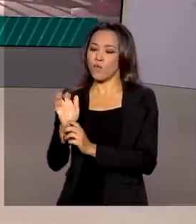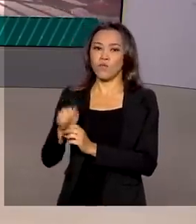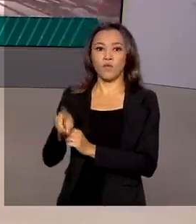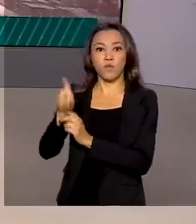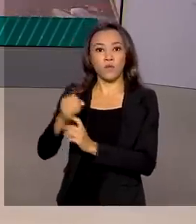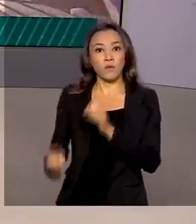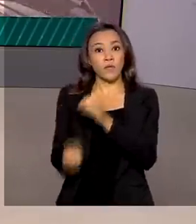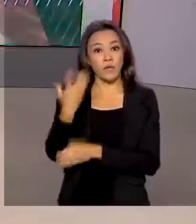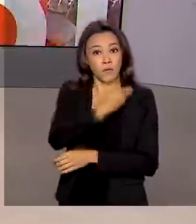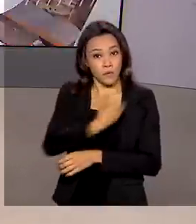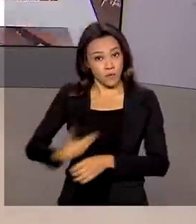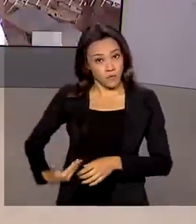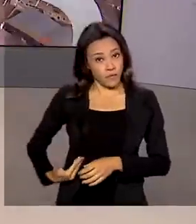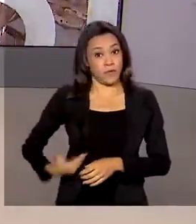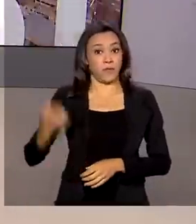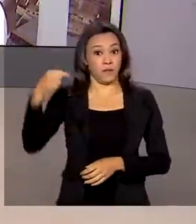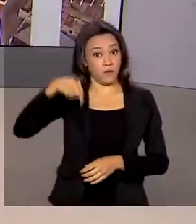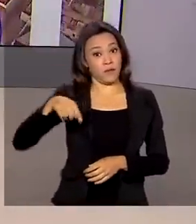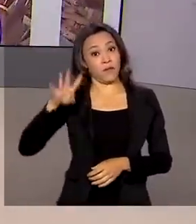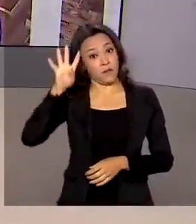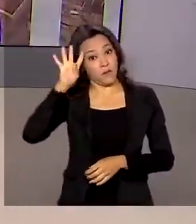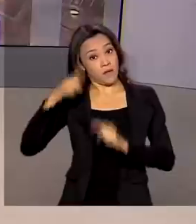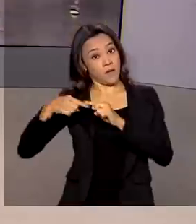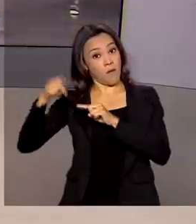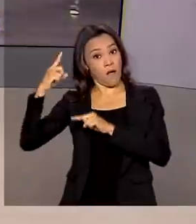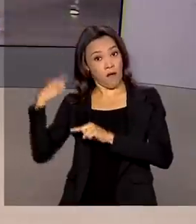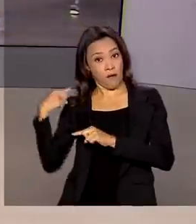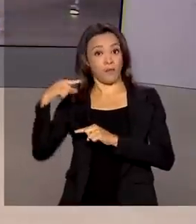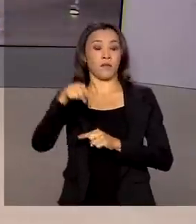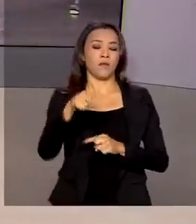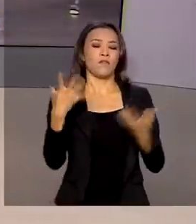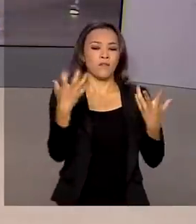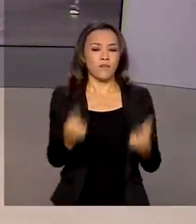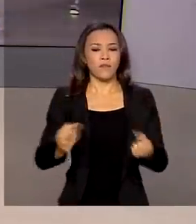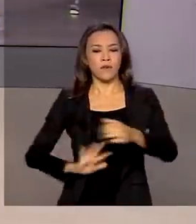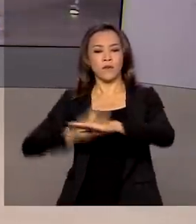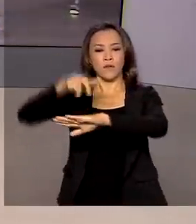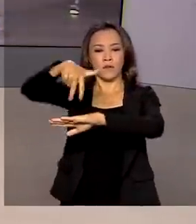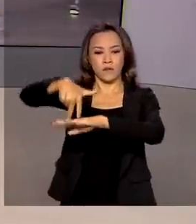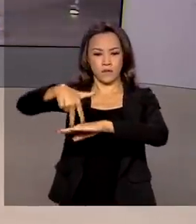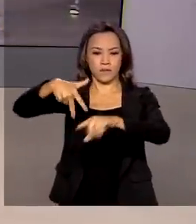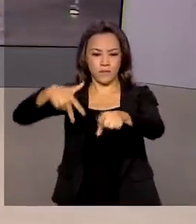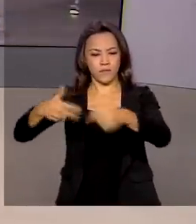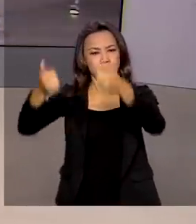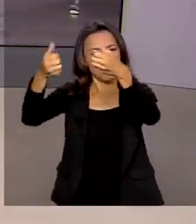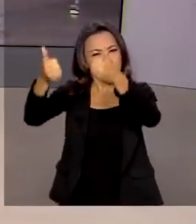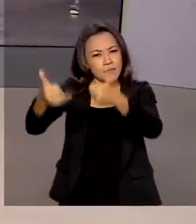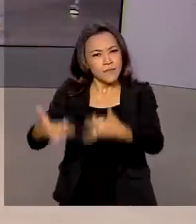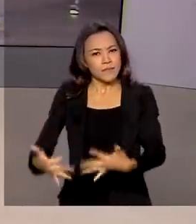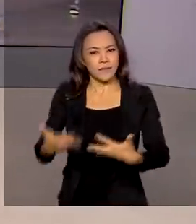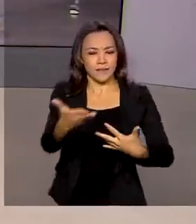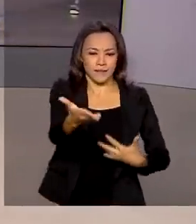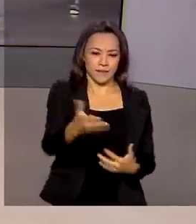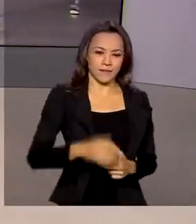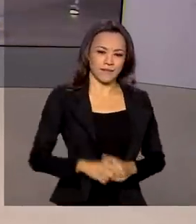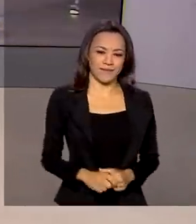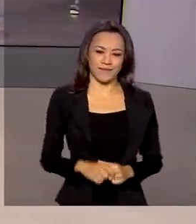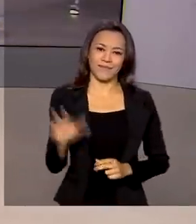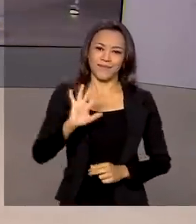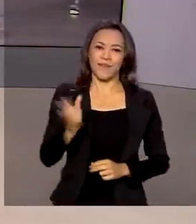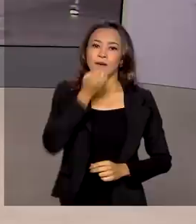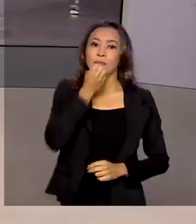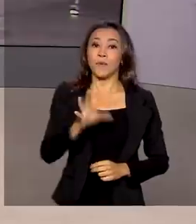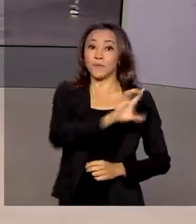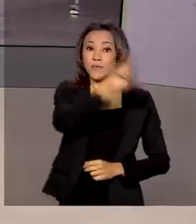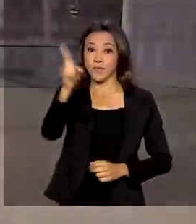governo nesta quarta-feira. Vamos ao Planalto. A repórter Márcia Ferrandes traz os detalhes para a gente. Oi, Márcia, bom dia! para você e bom